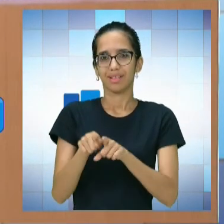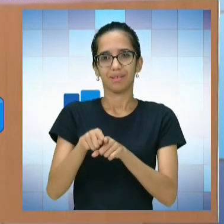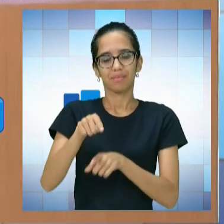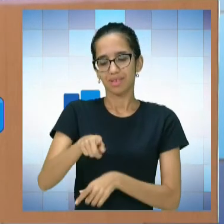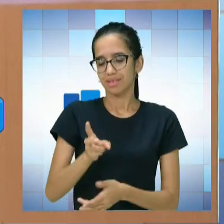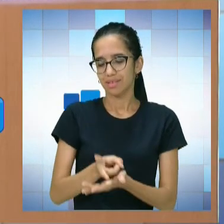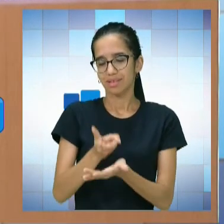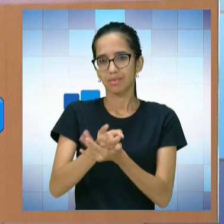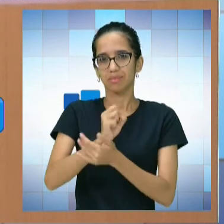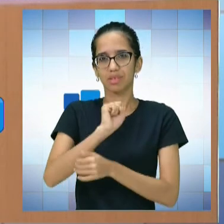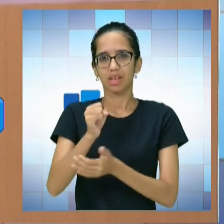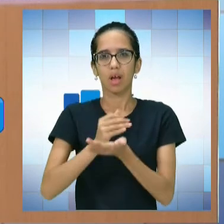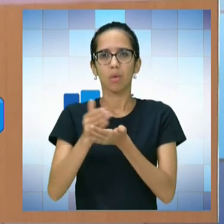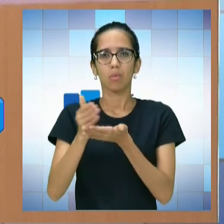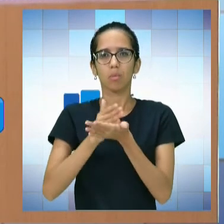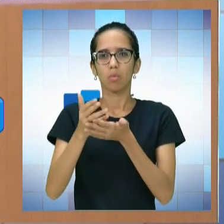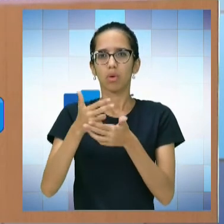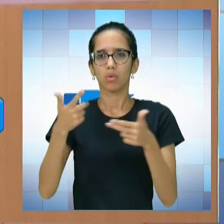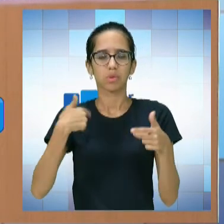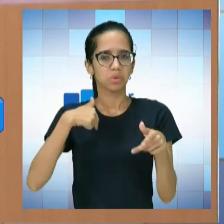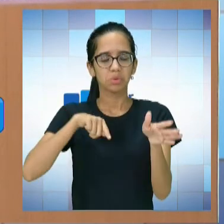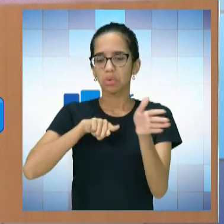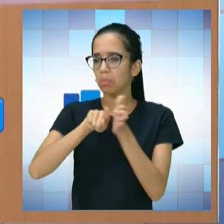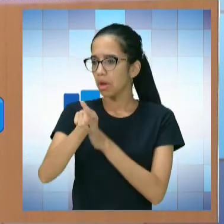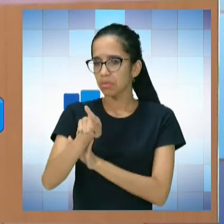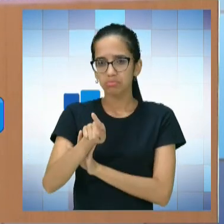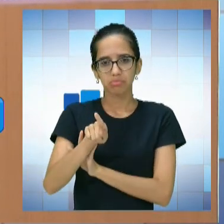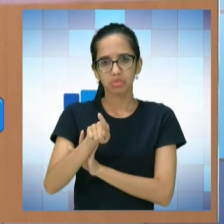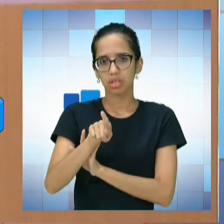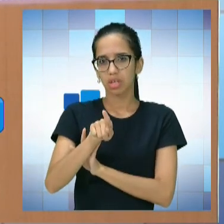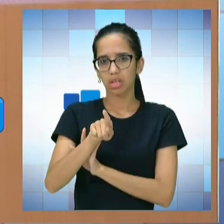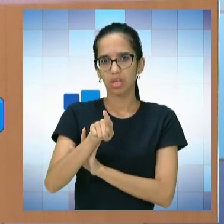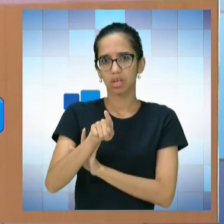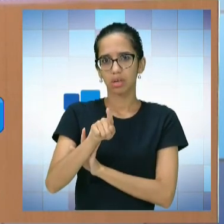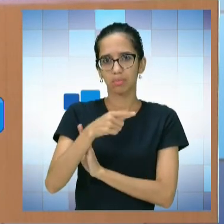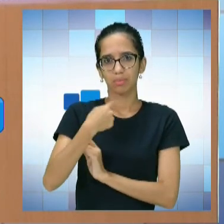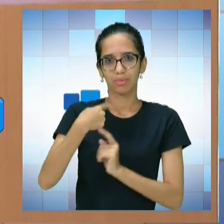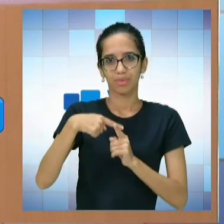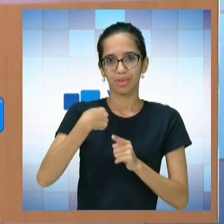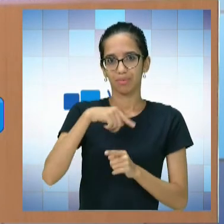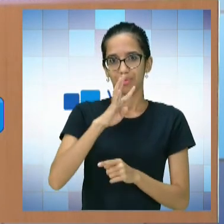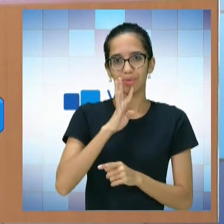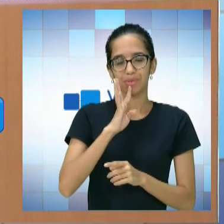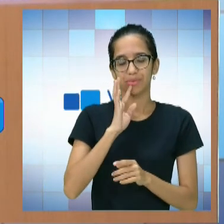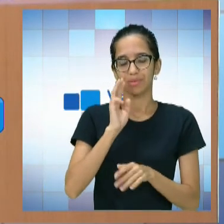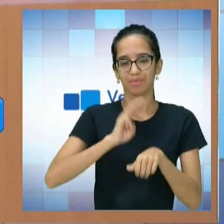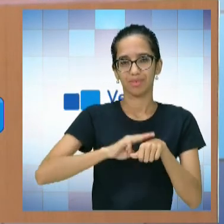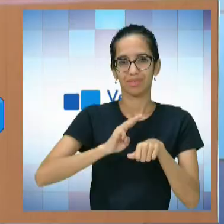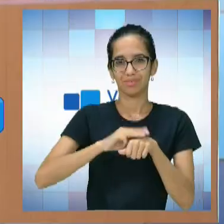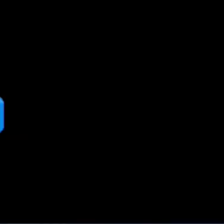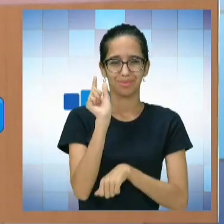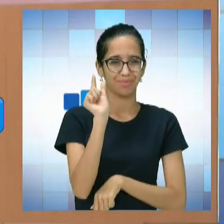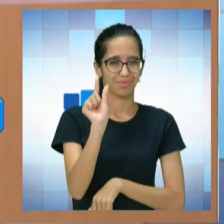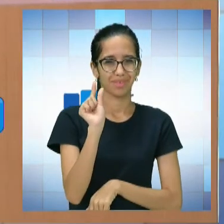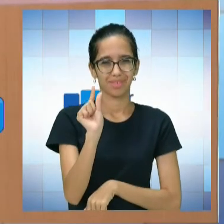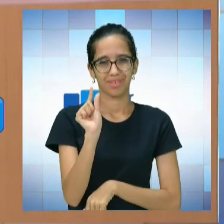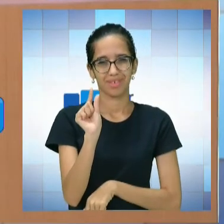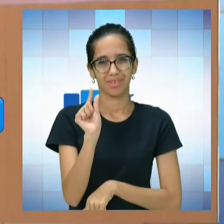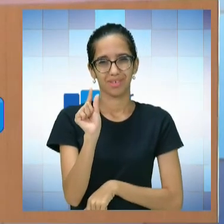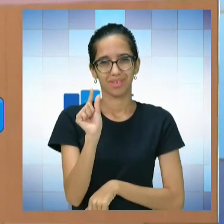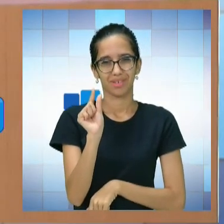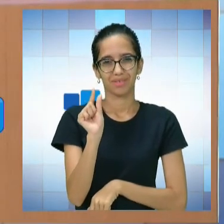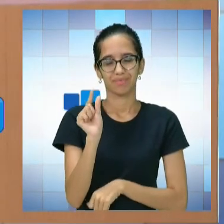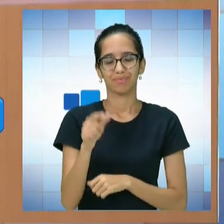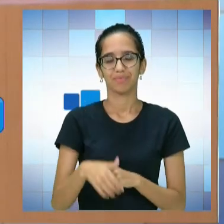disposição, se tiver alguma coisa, por exemplo, que eu não perguntei, até pelo meu conhecimento de matemática, isso é um pouco menor do que